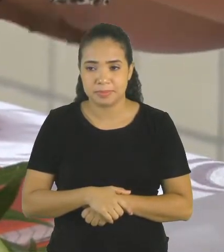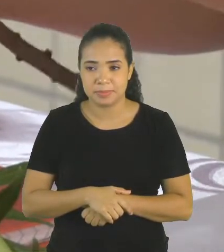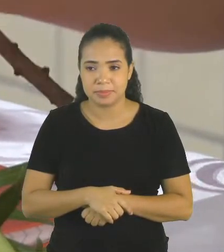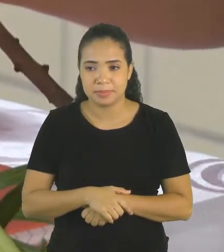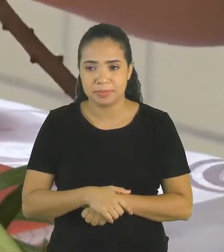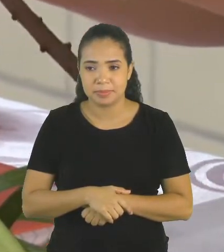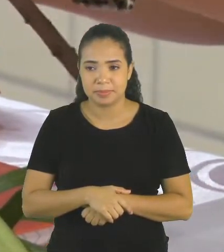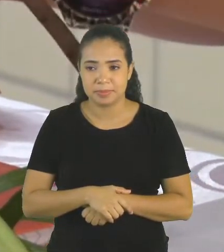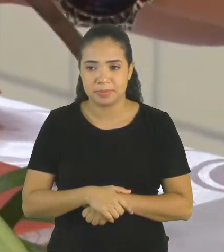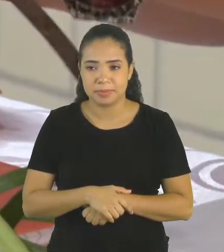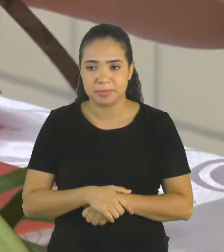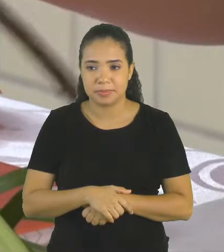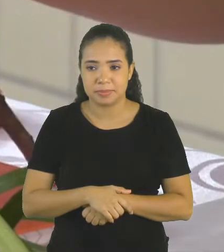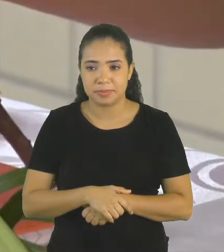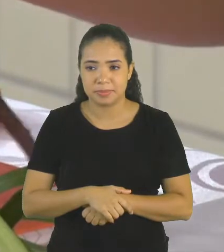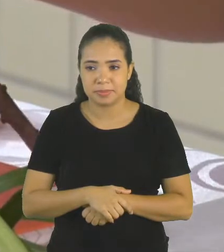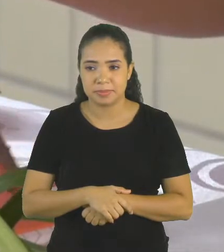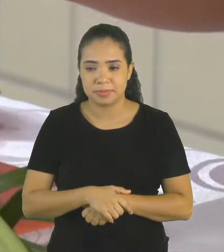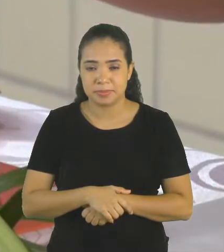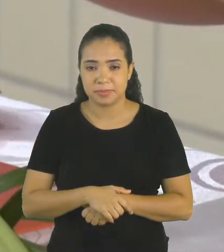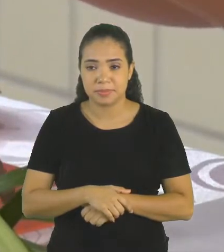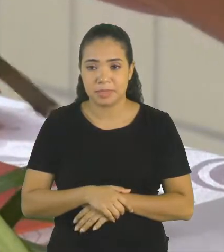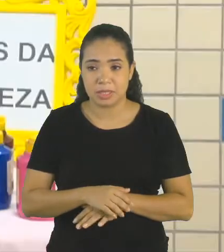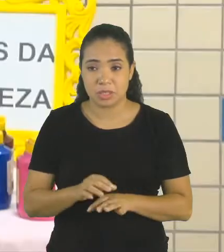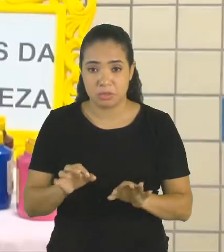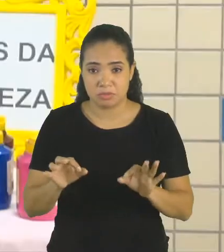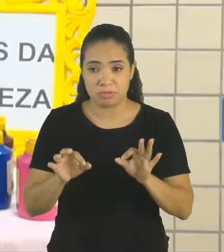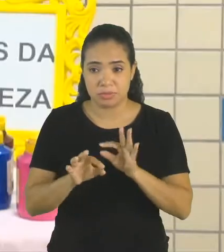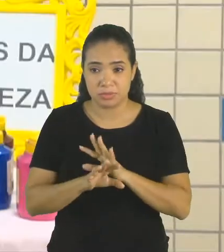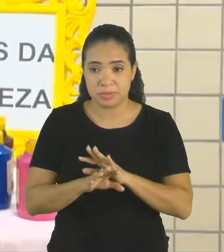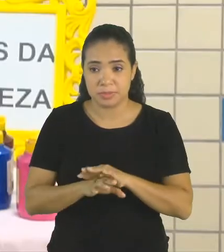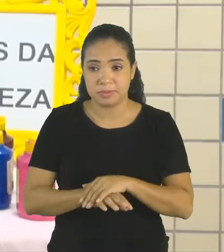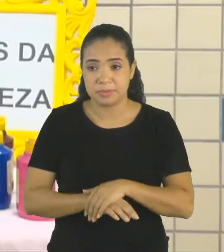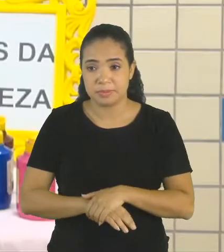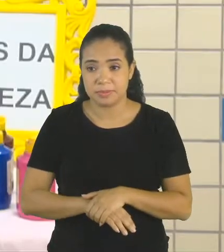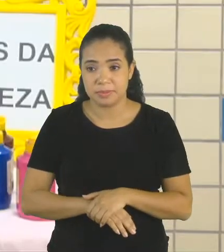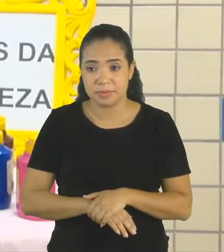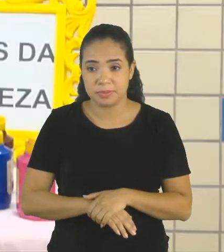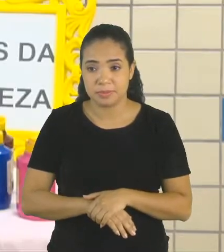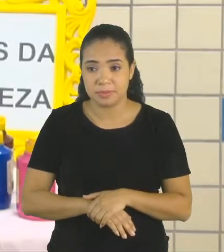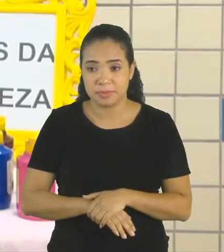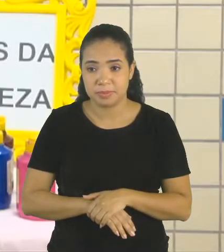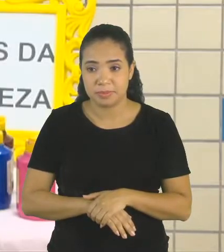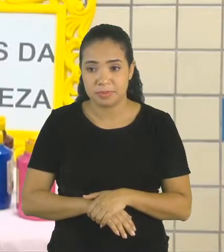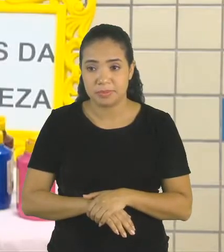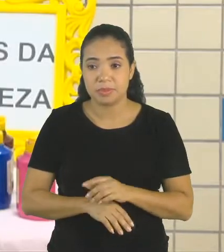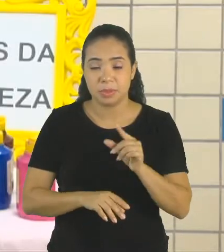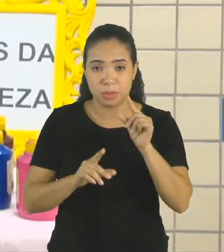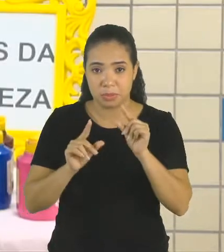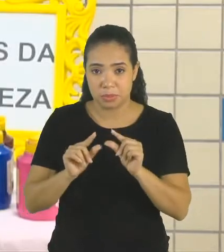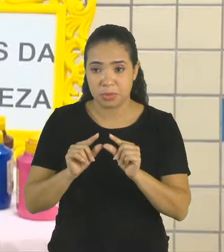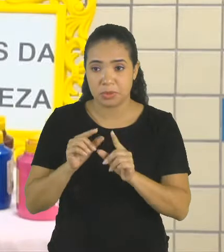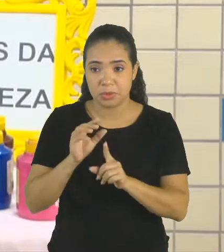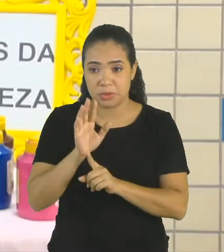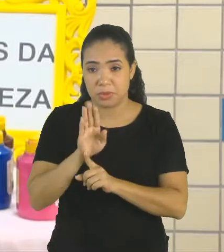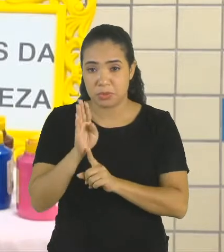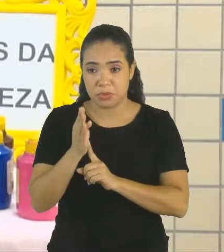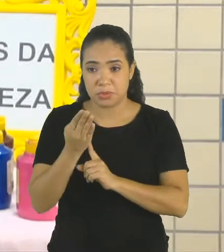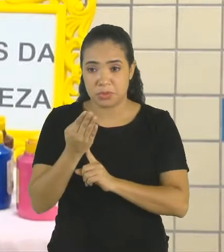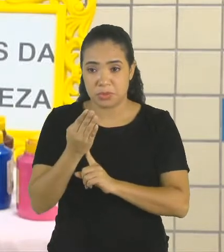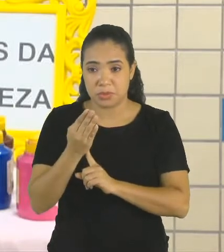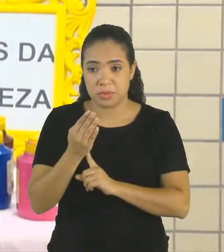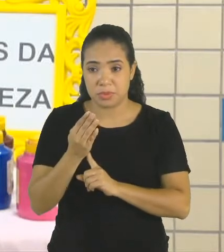Depois que você passou essa fita, aqui, nesse, eu coloquei menos folhas. E dessa